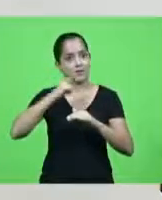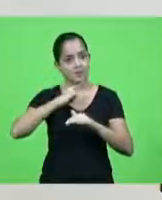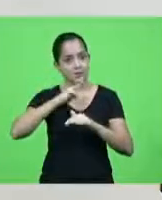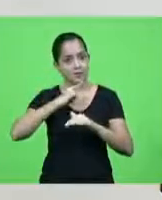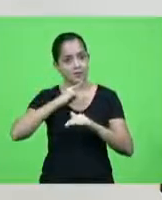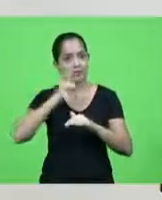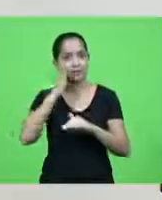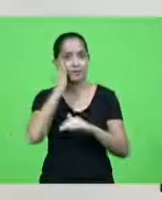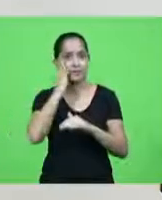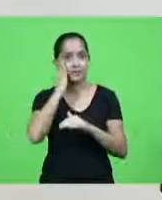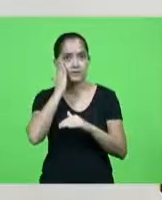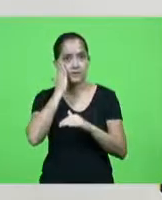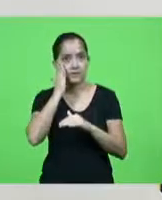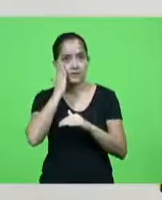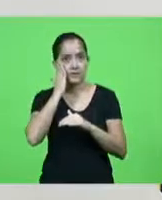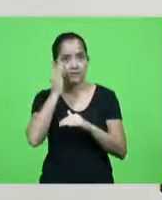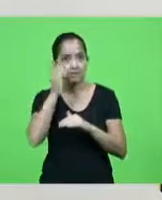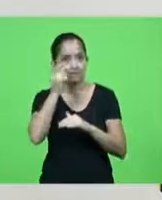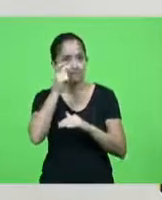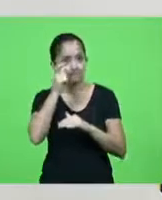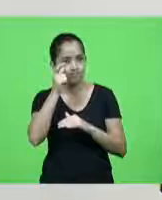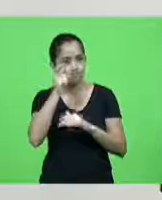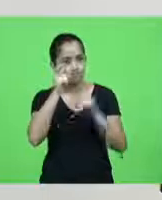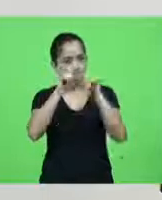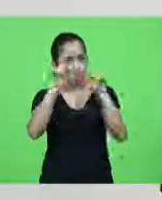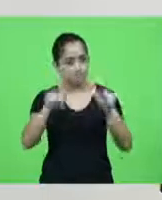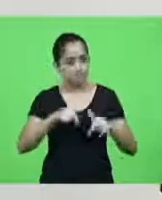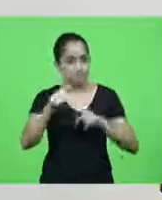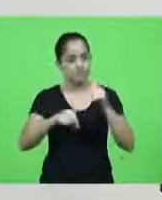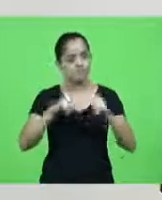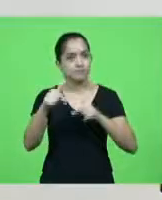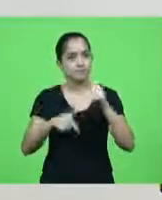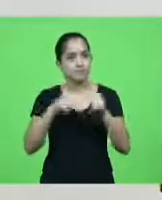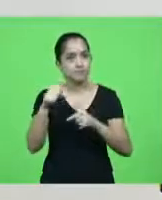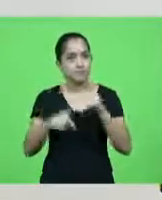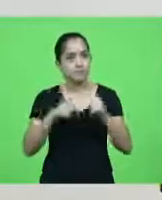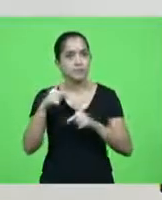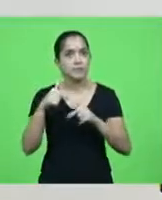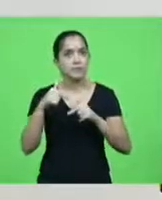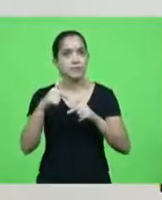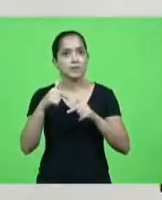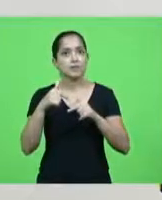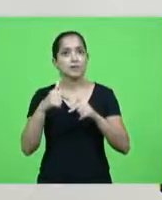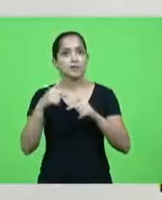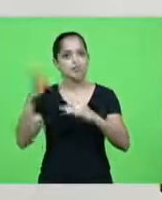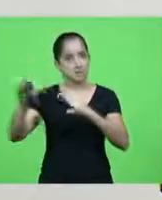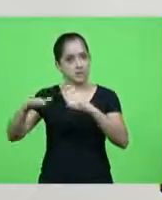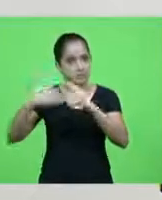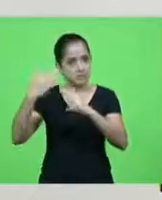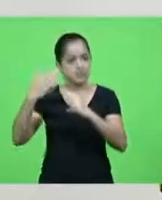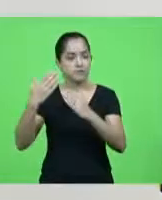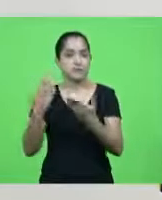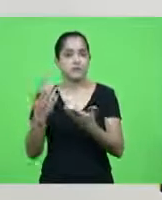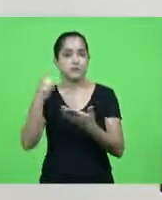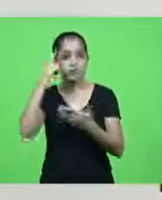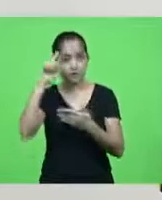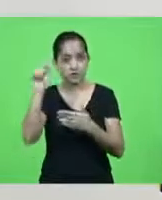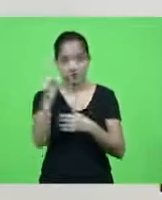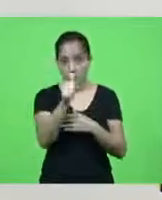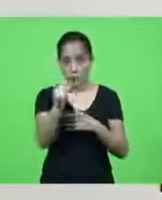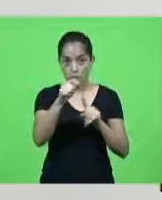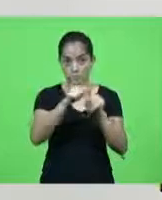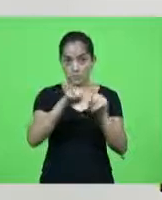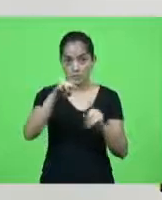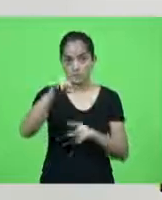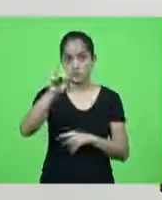fica de olho no serviço público usa o nosso mandato aqui para mandar essas aberrações dia 11 de março